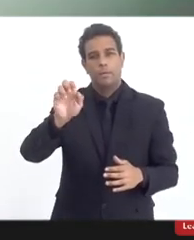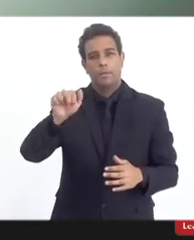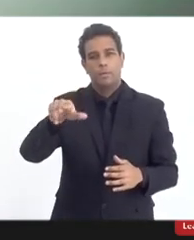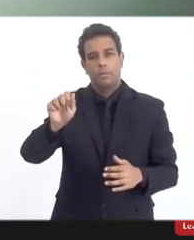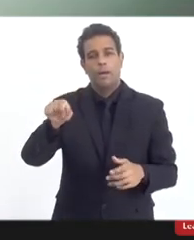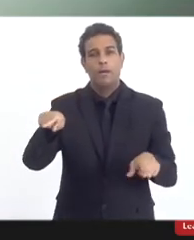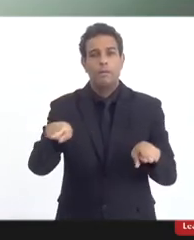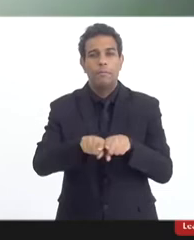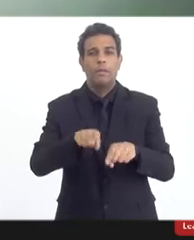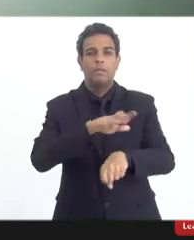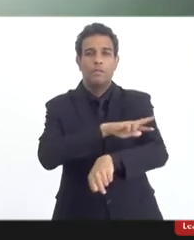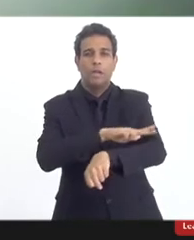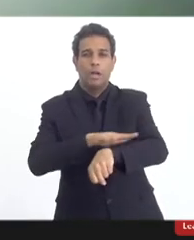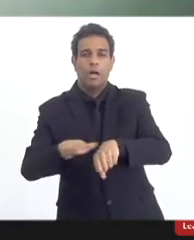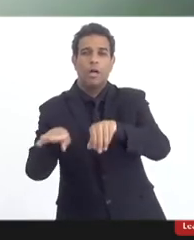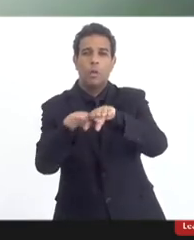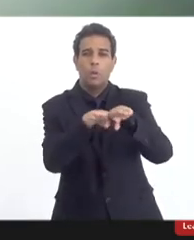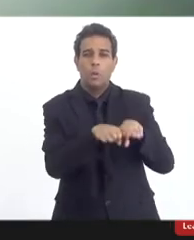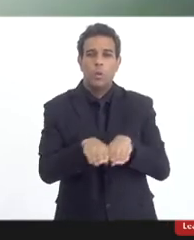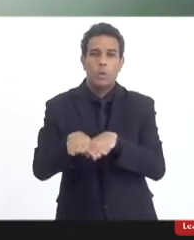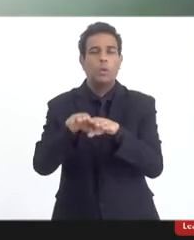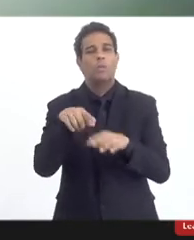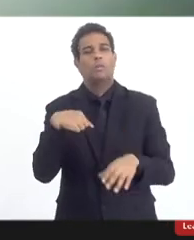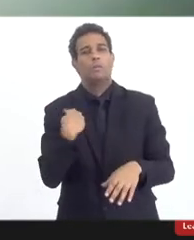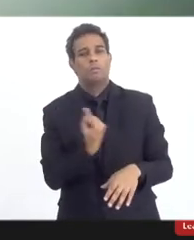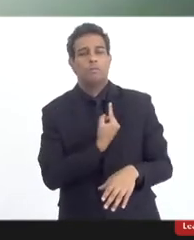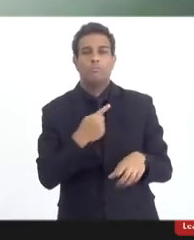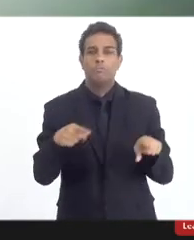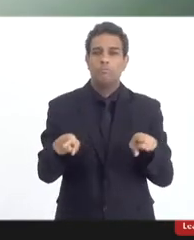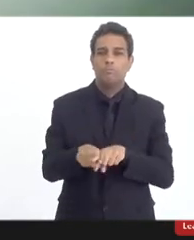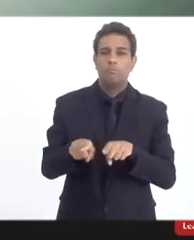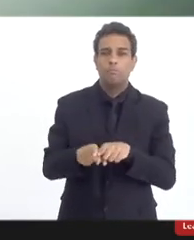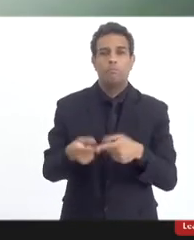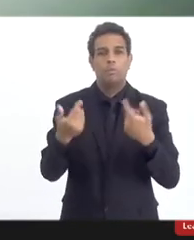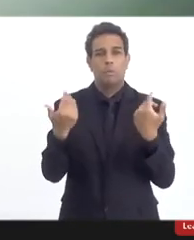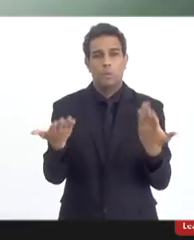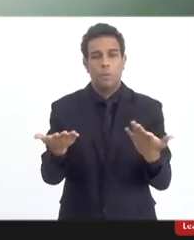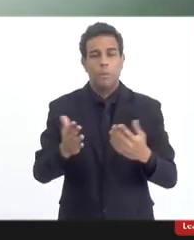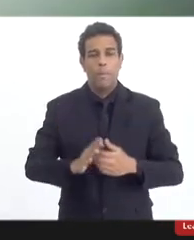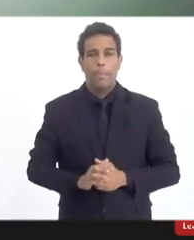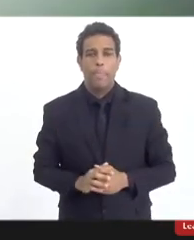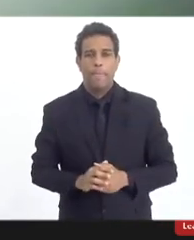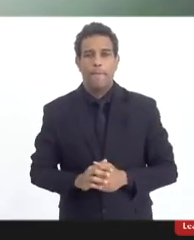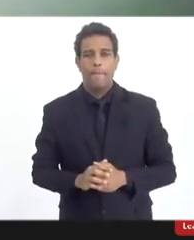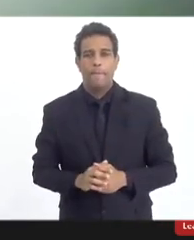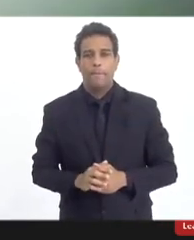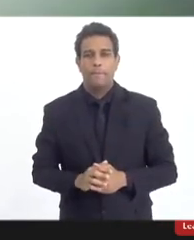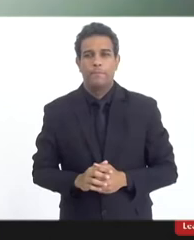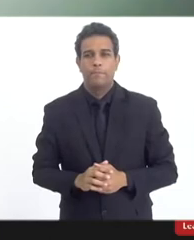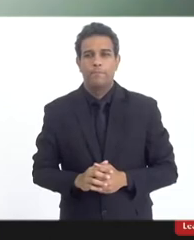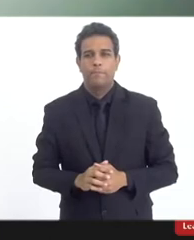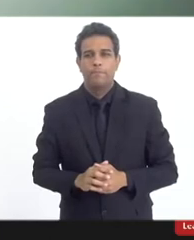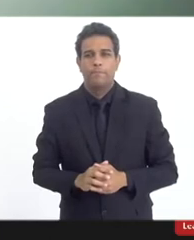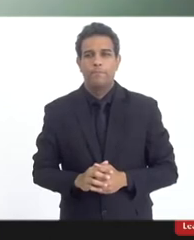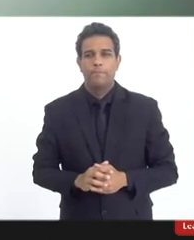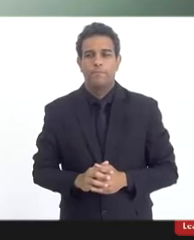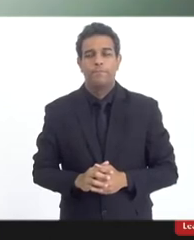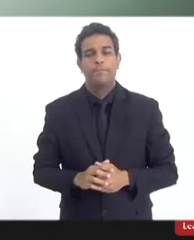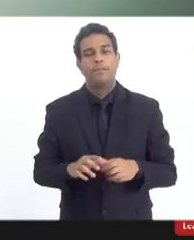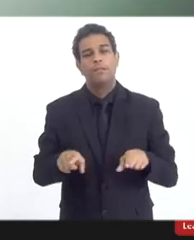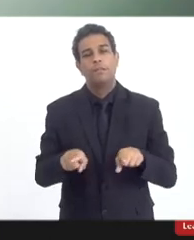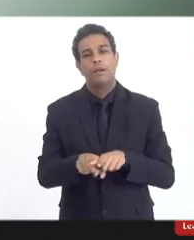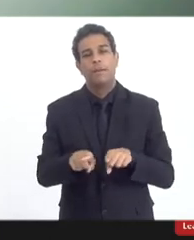Raça e Igualdade, está conosco também a... Só um minutinho, por favor. Está